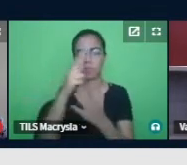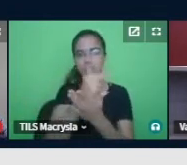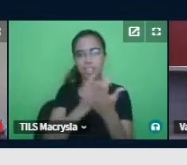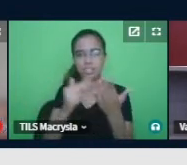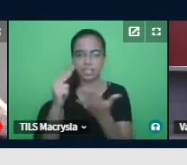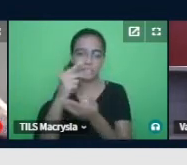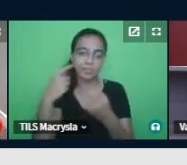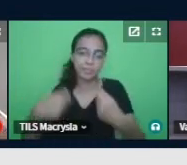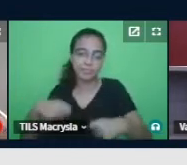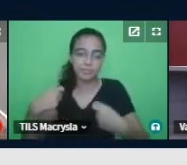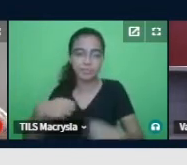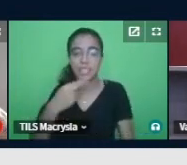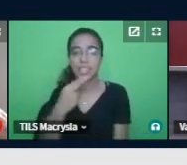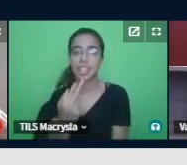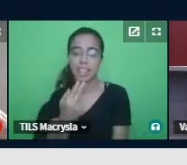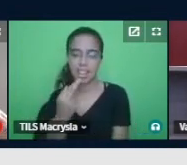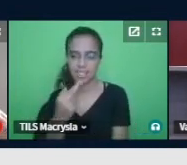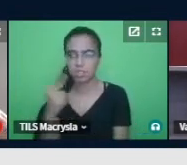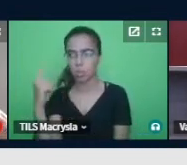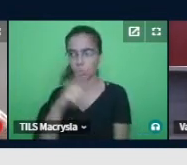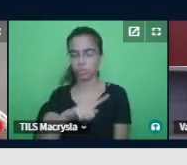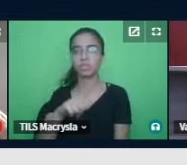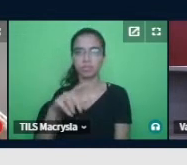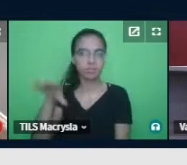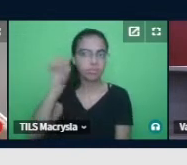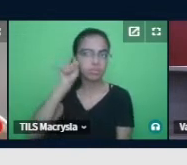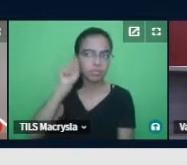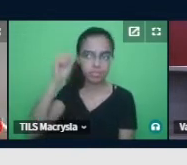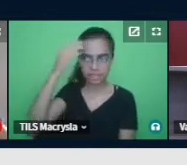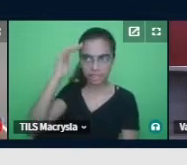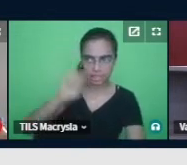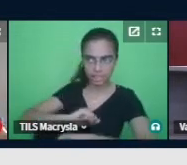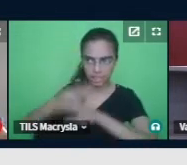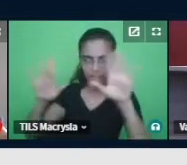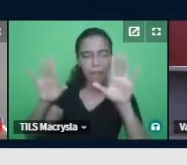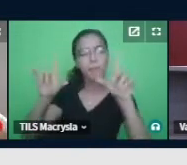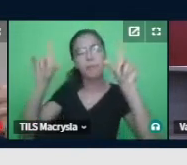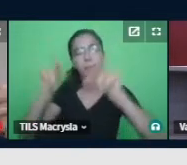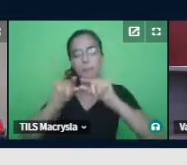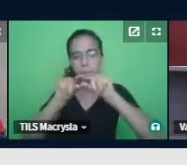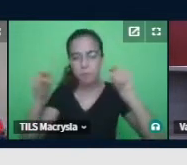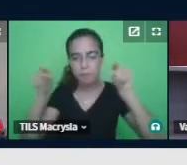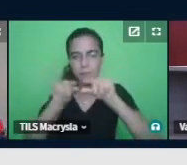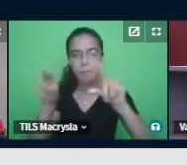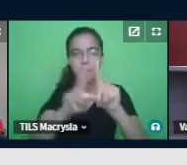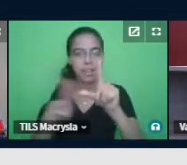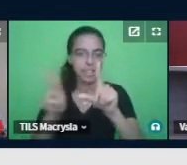para pelo menos ler o que eles estão falando, então, para ela é um trampolim para ela poder